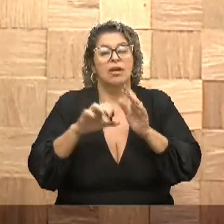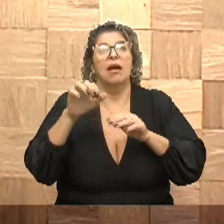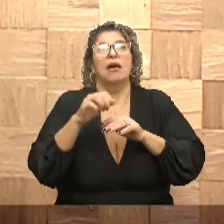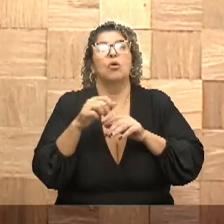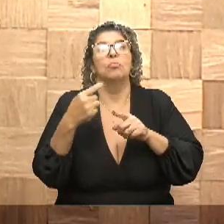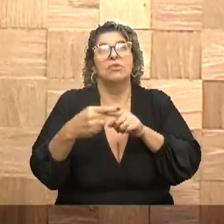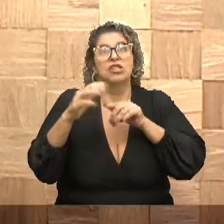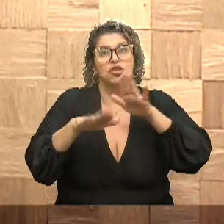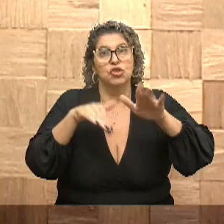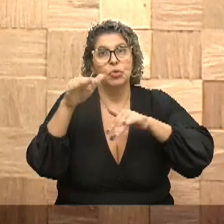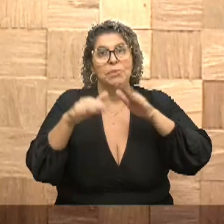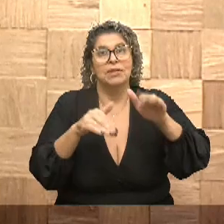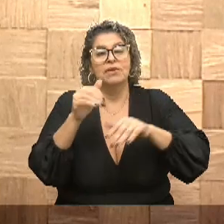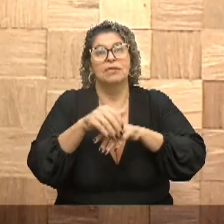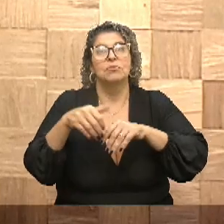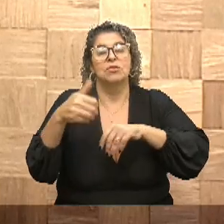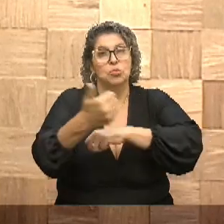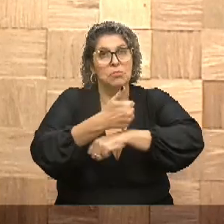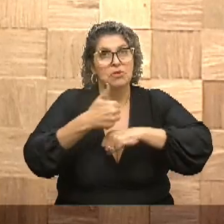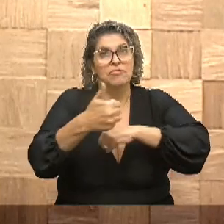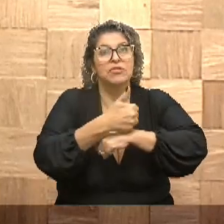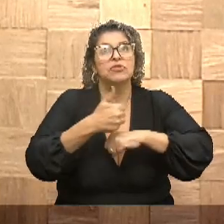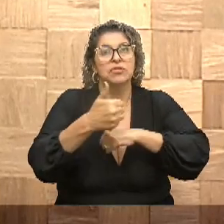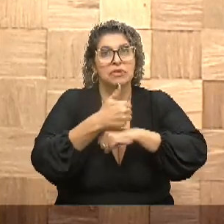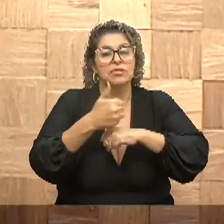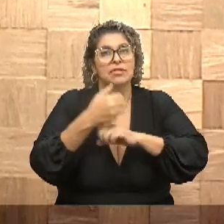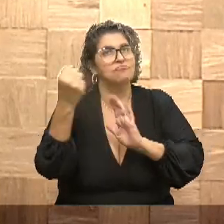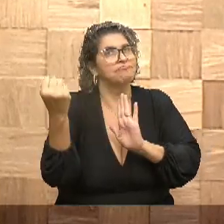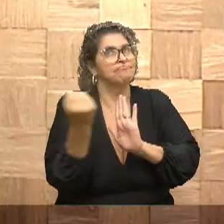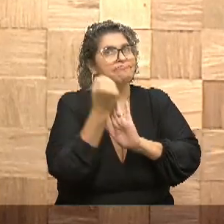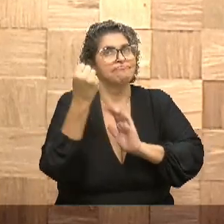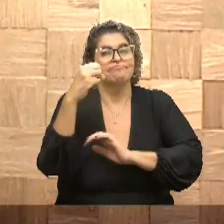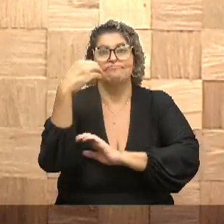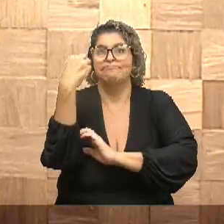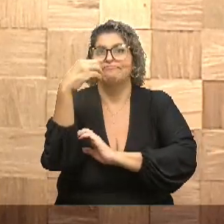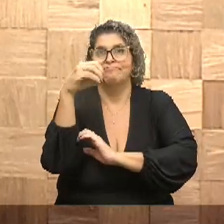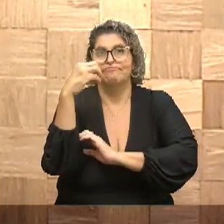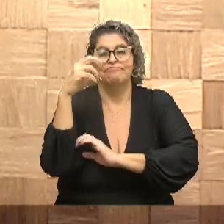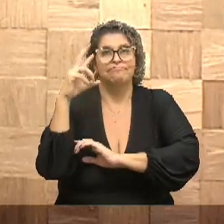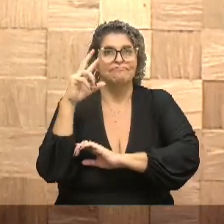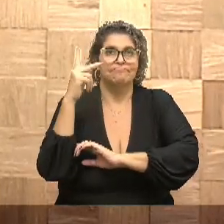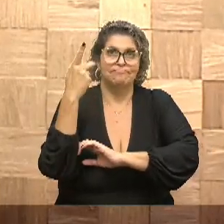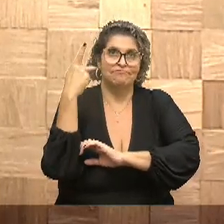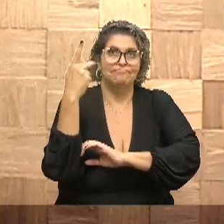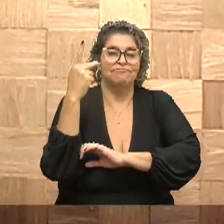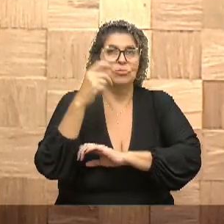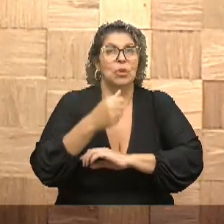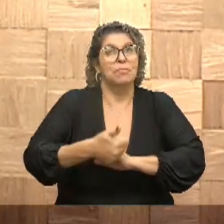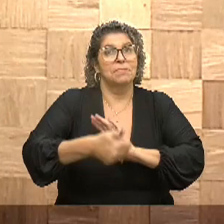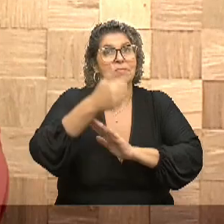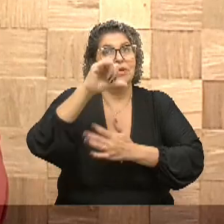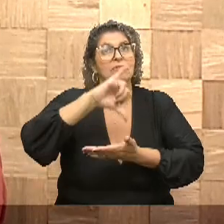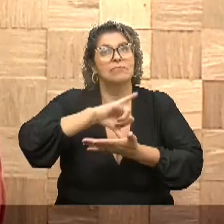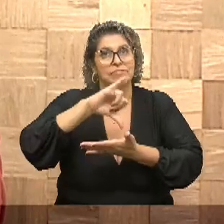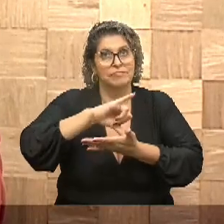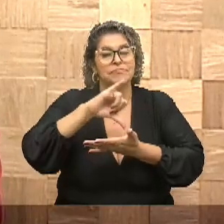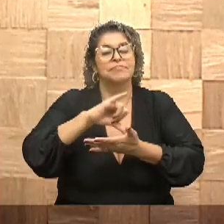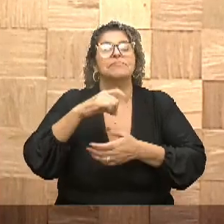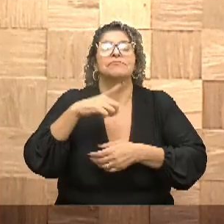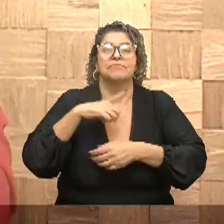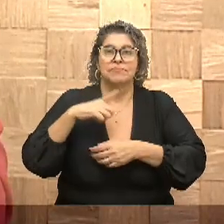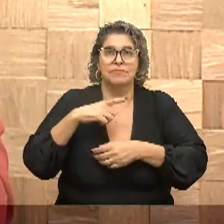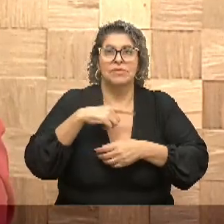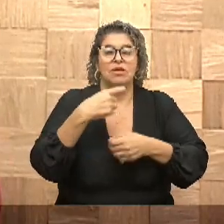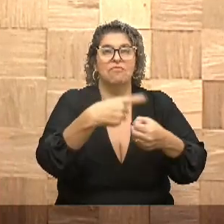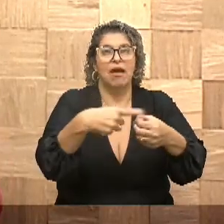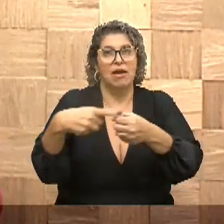andamento para a contratação de profissionais. Esse é um marco na história de Porto Alegre. Esse é o primeiro centro. A gente já tem, para o interior do estado,